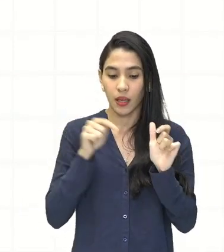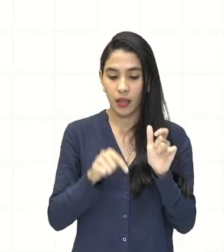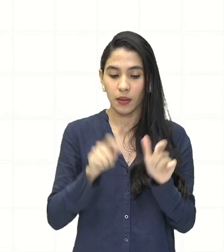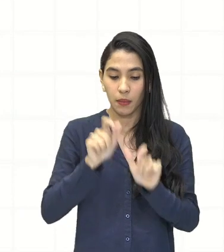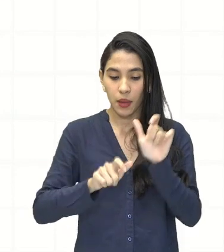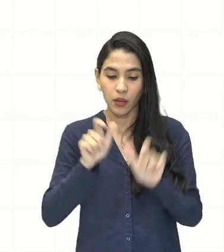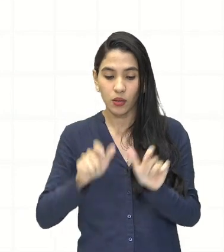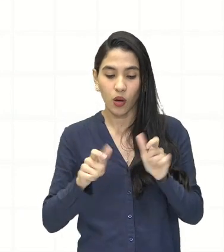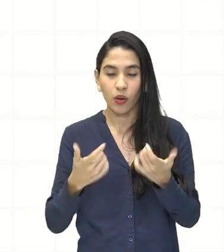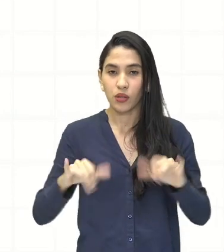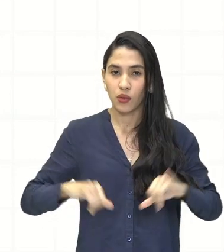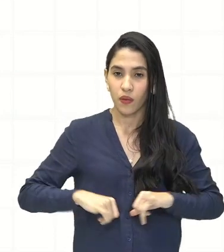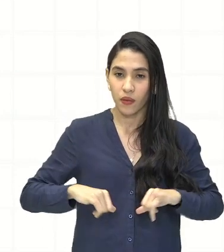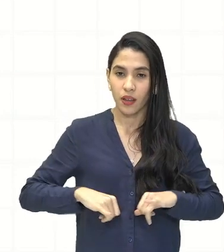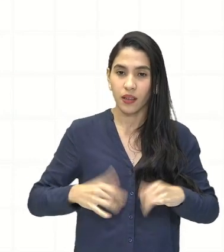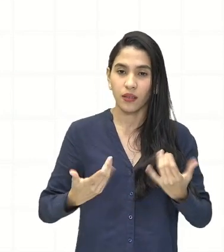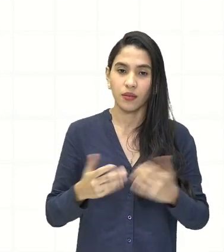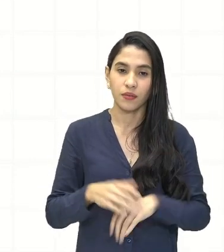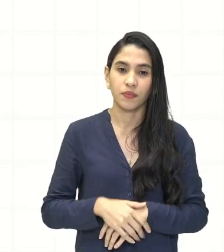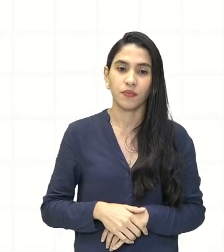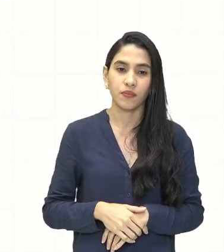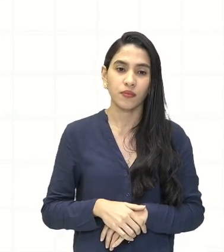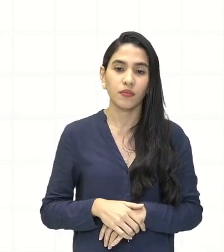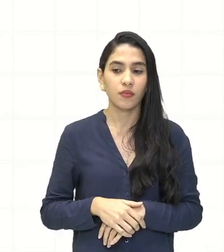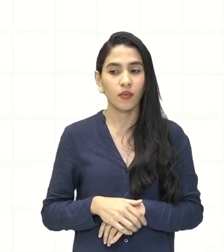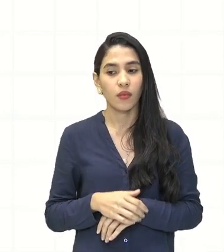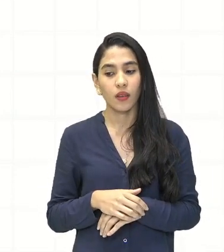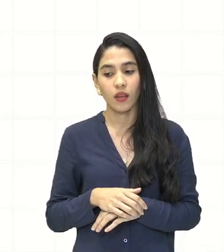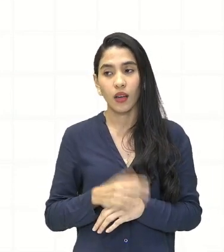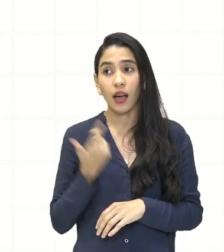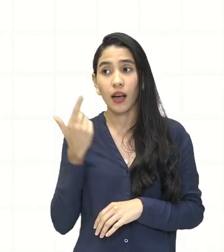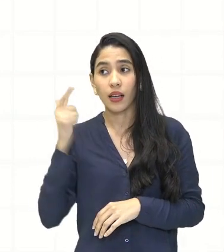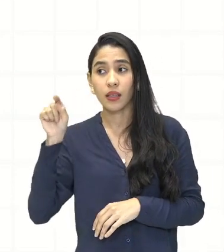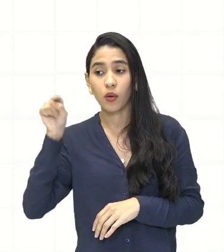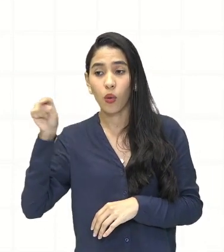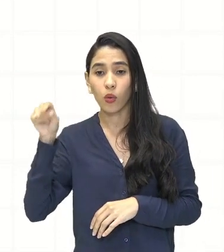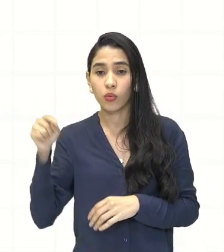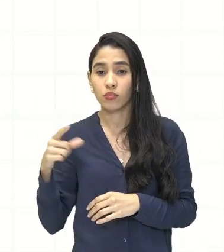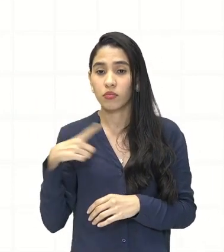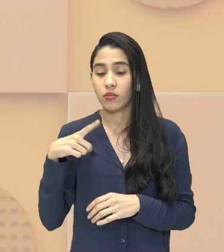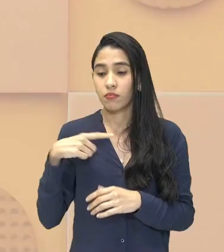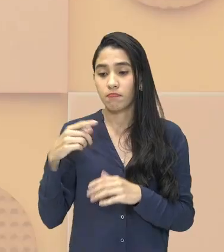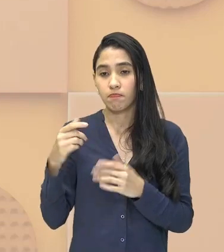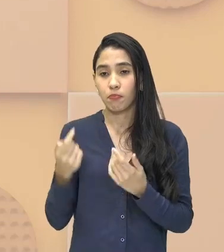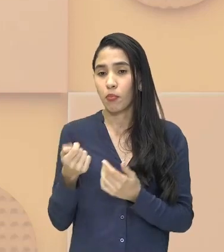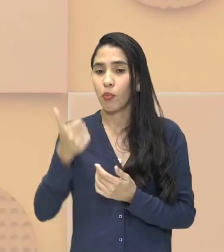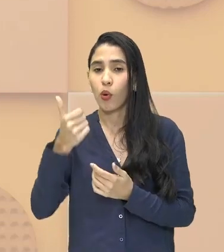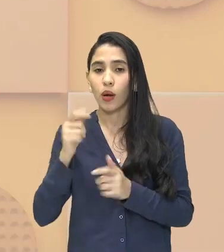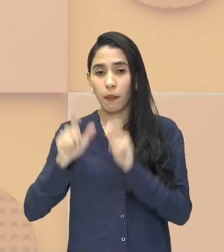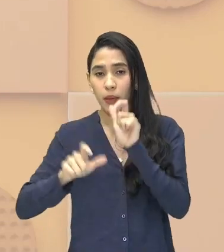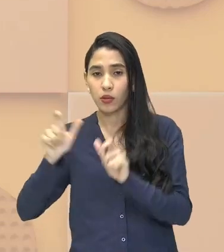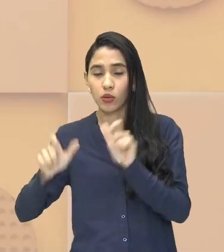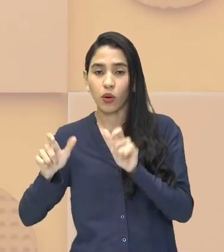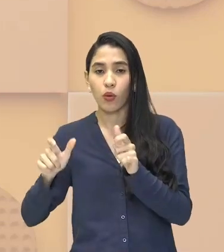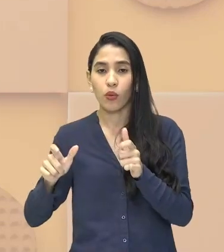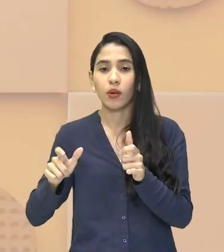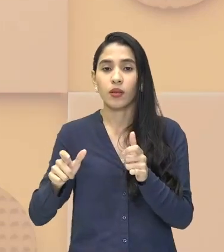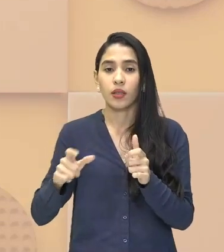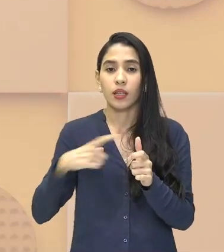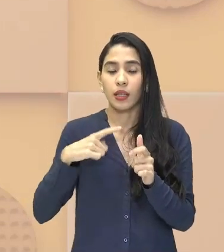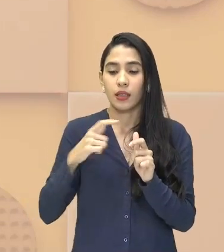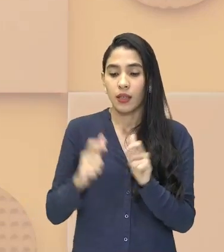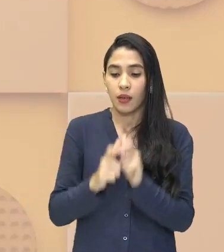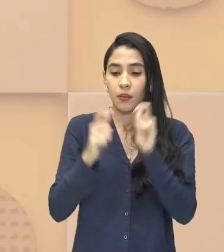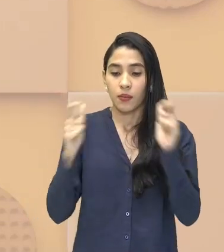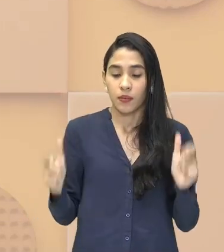necessidades, no outro lado, vou ter poucas pessoas que detêm ali os meios de produção e possuem ali uma grande